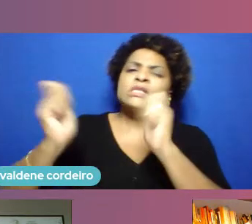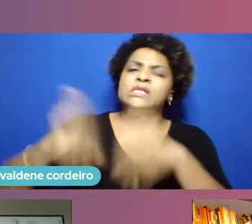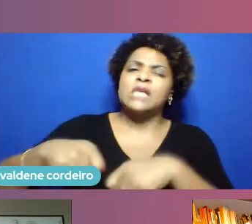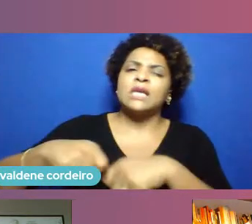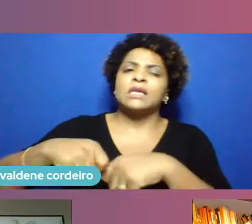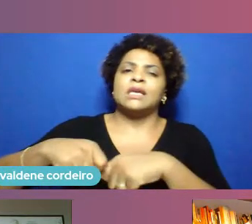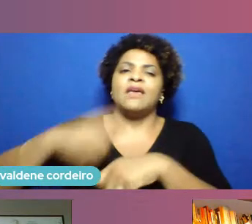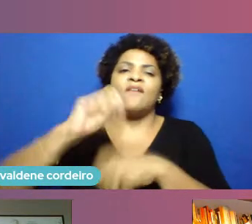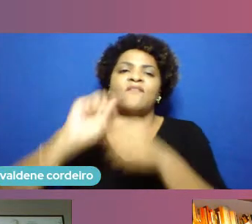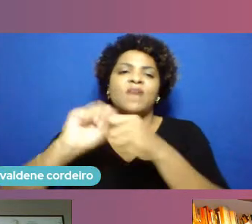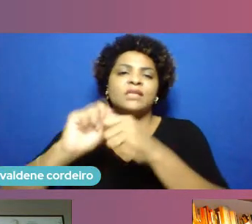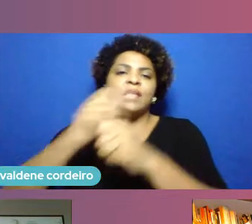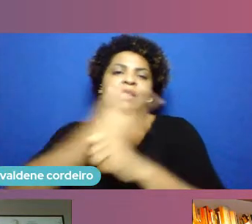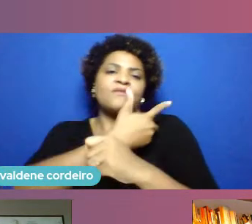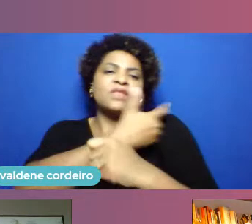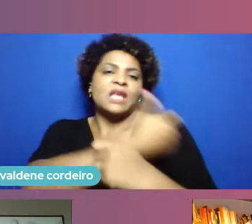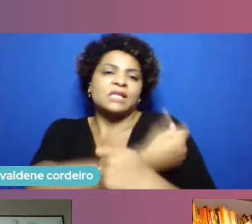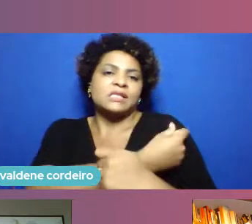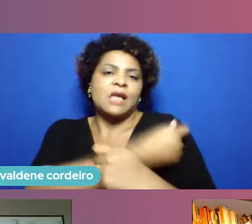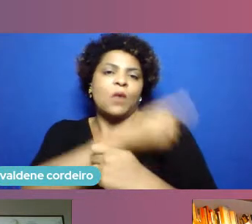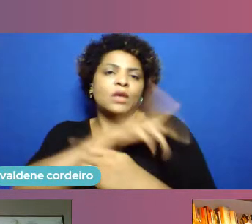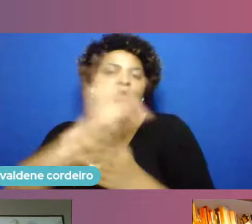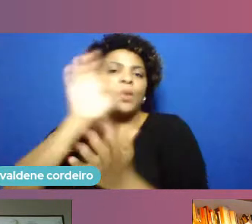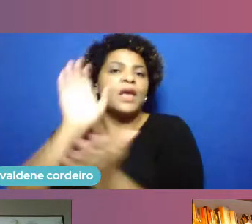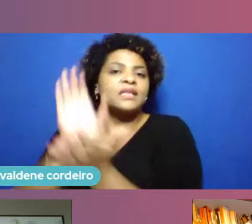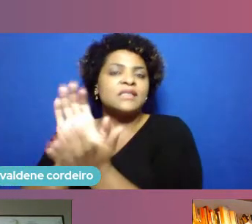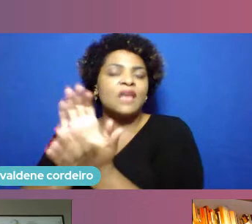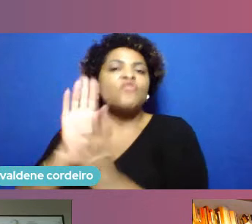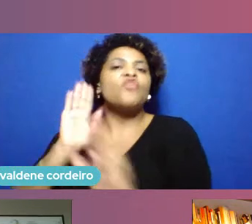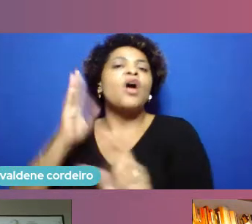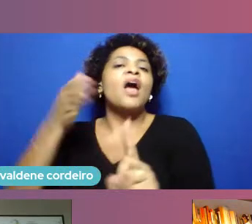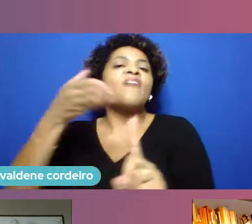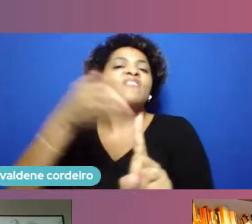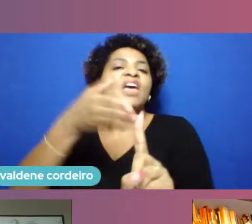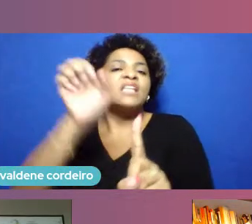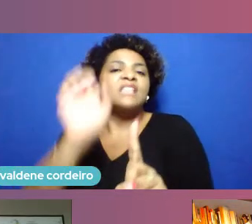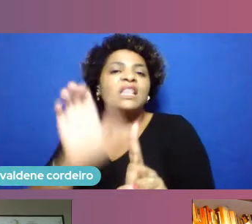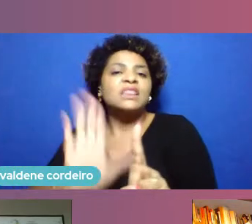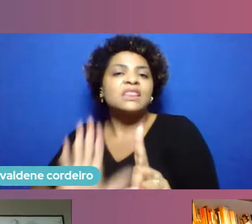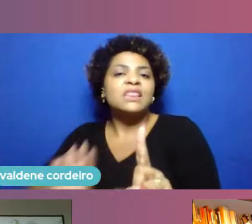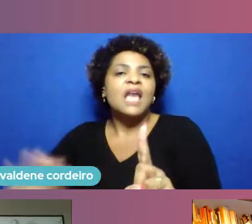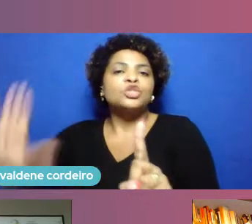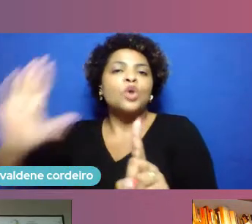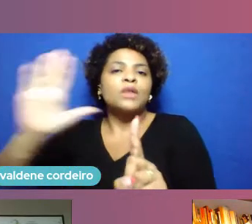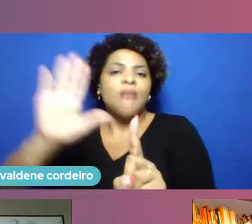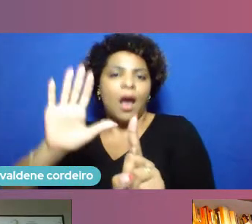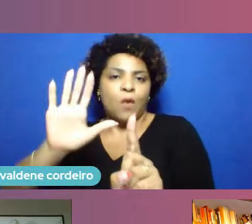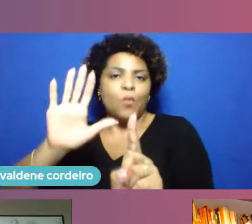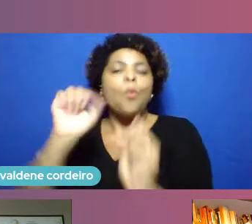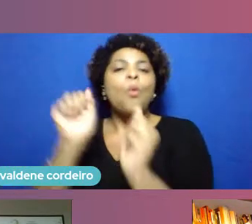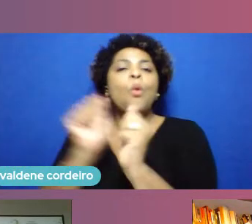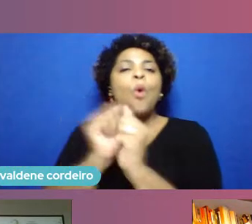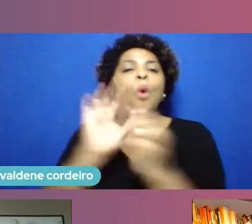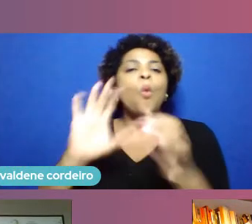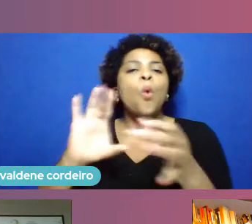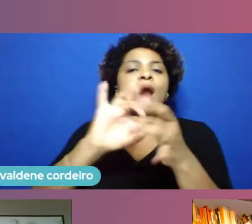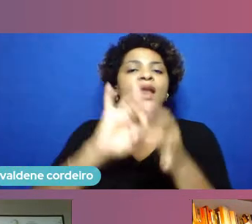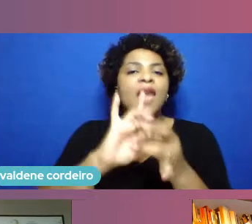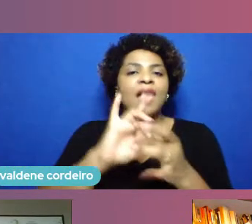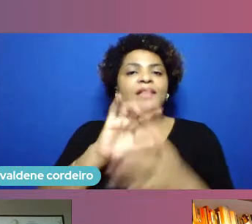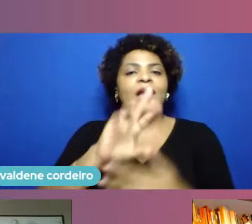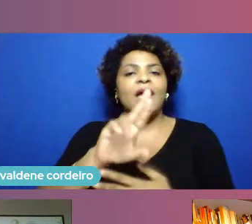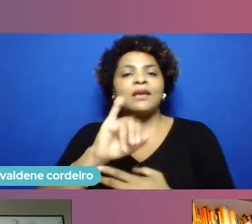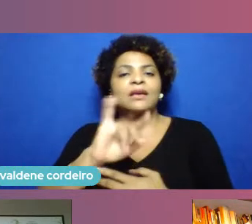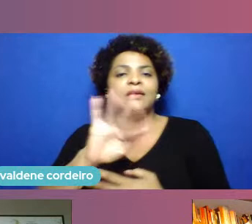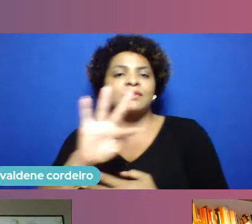Recife virou uma referência nacional pela organização a partir do Conecta Recife, várias outras cidades passaram depois a se inspirar